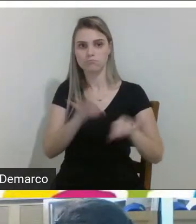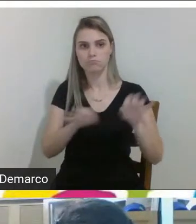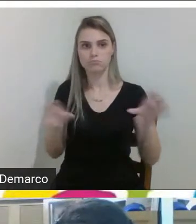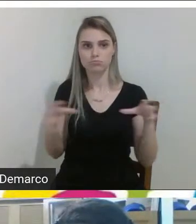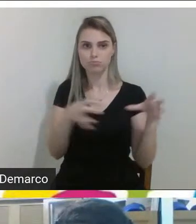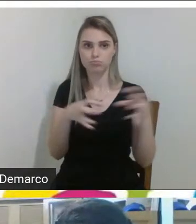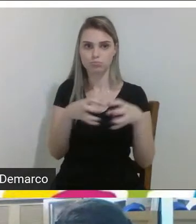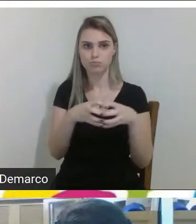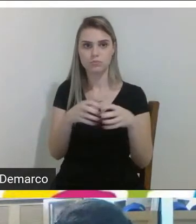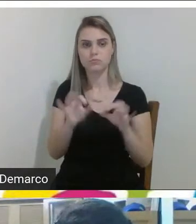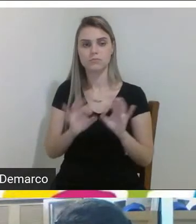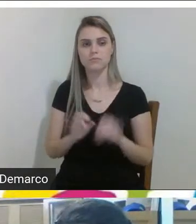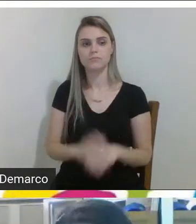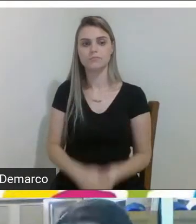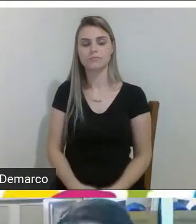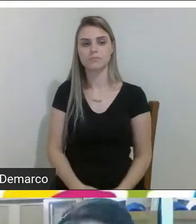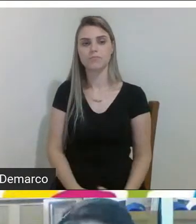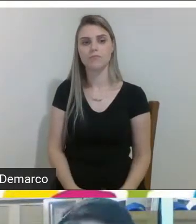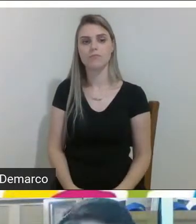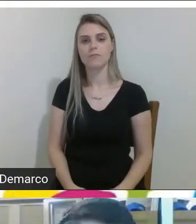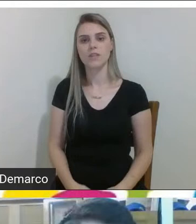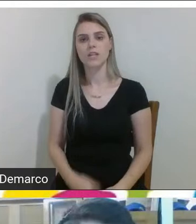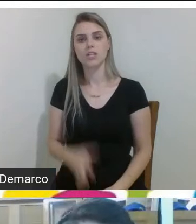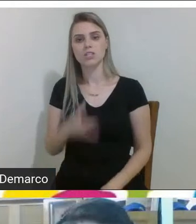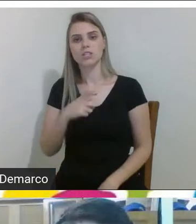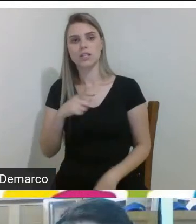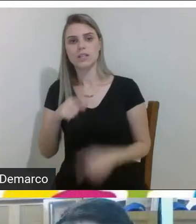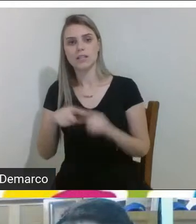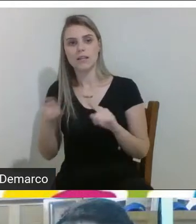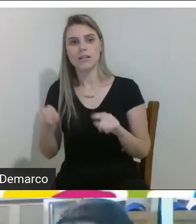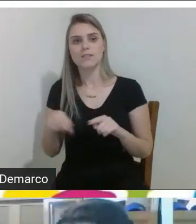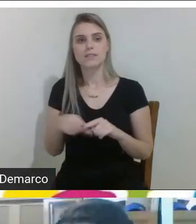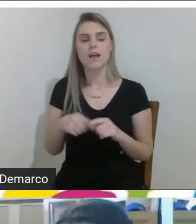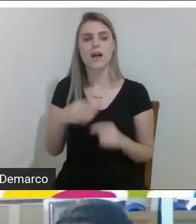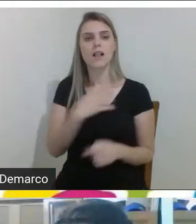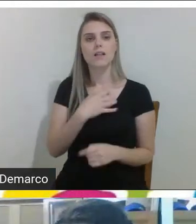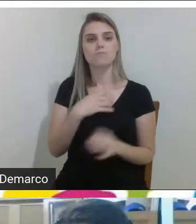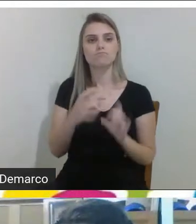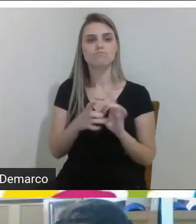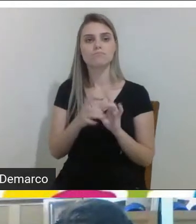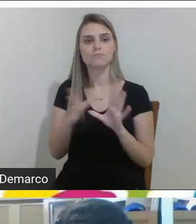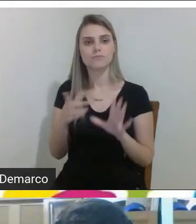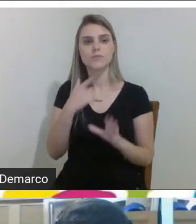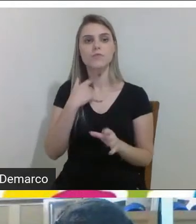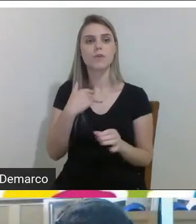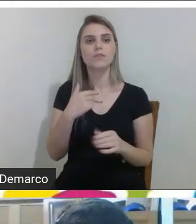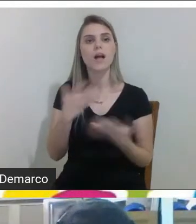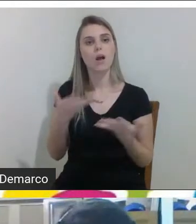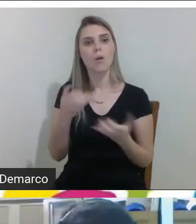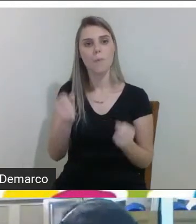então eles já estão aqui na sala sintam-se à vontade a palavra de vocês